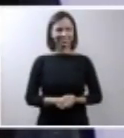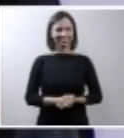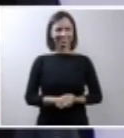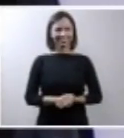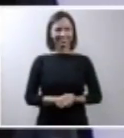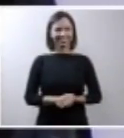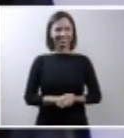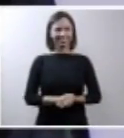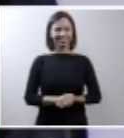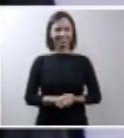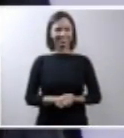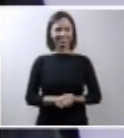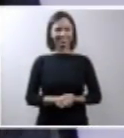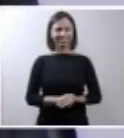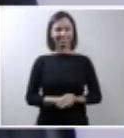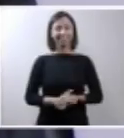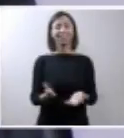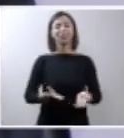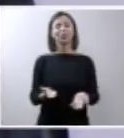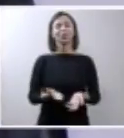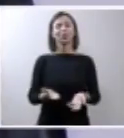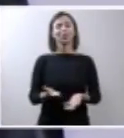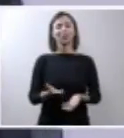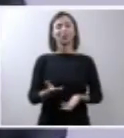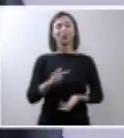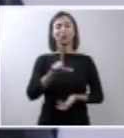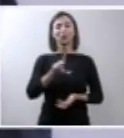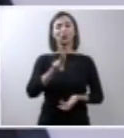Doutor Luiz Roberto Barroso.